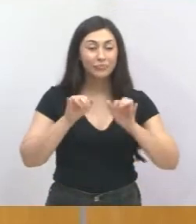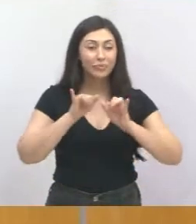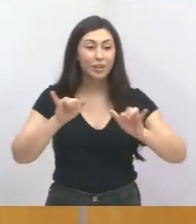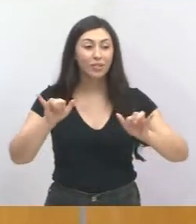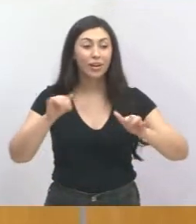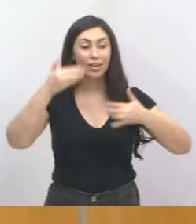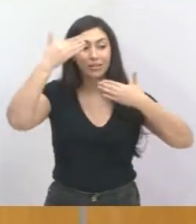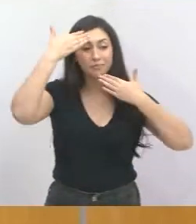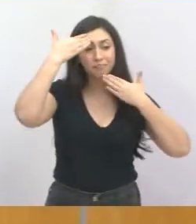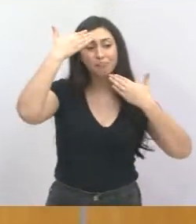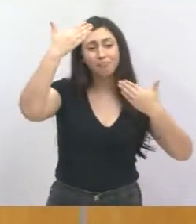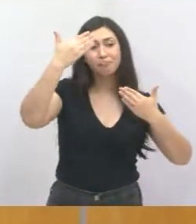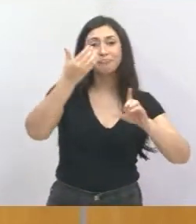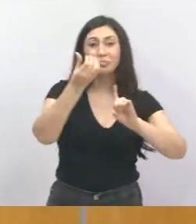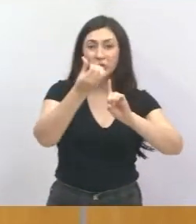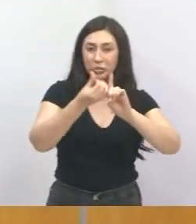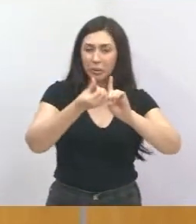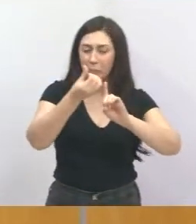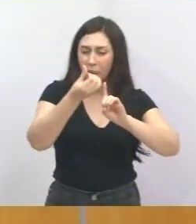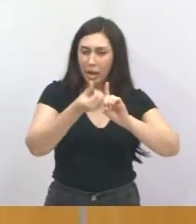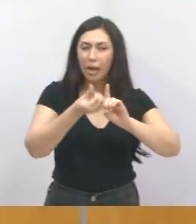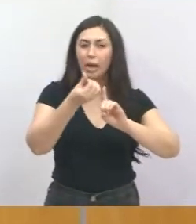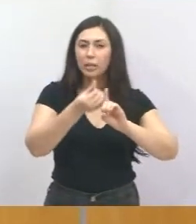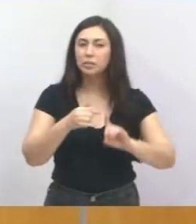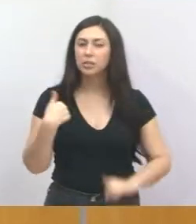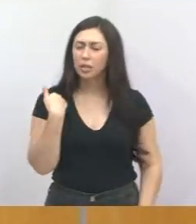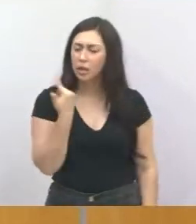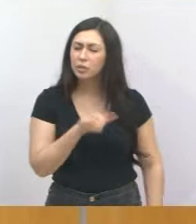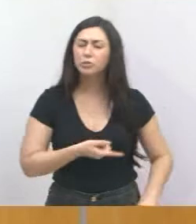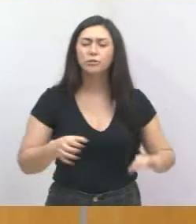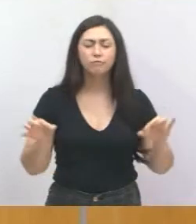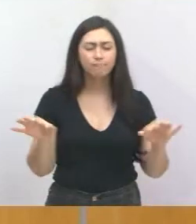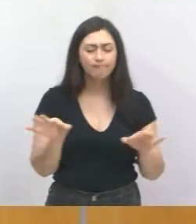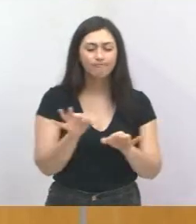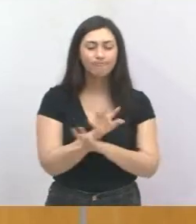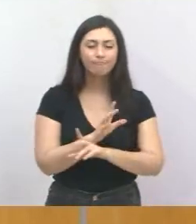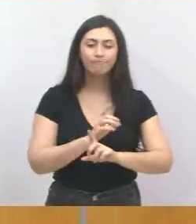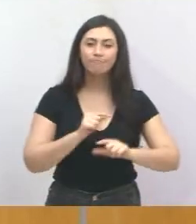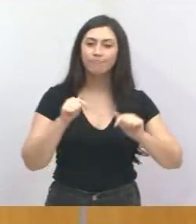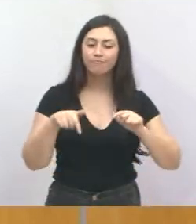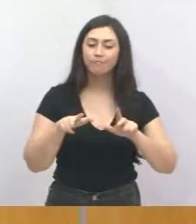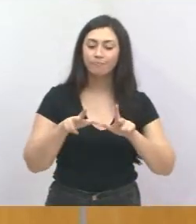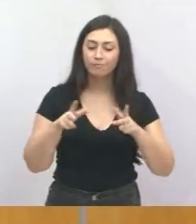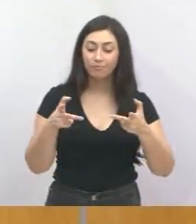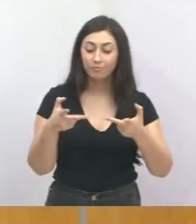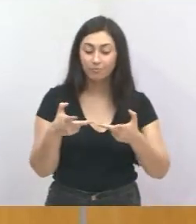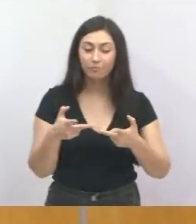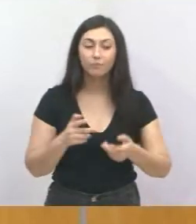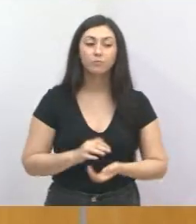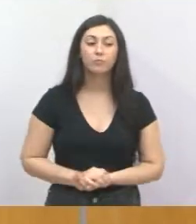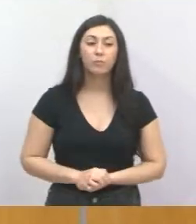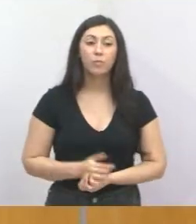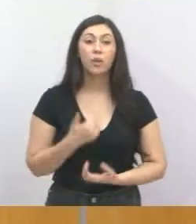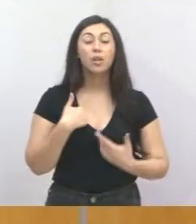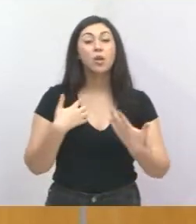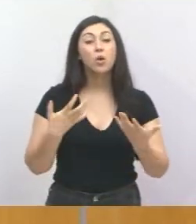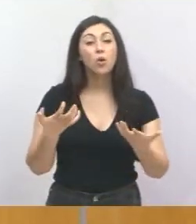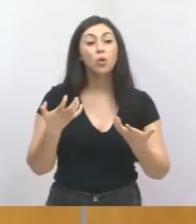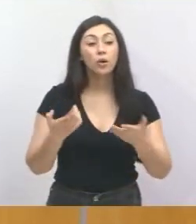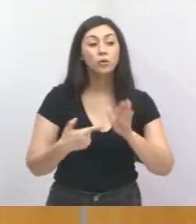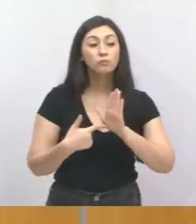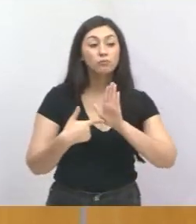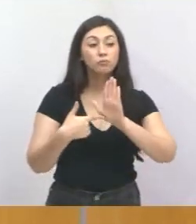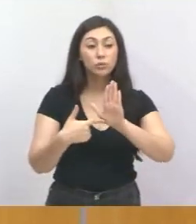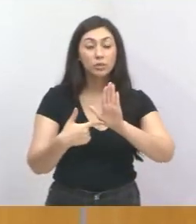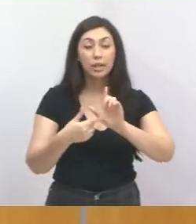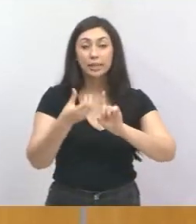agradecer de mais um semestre, a gente concluindo aqui na Câmara Municipal e quero destacar que